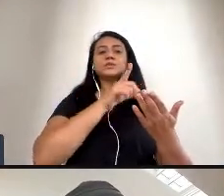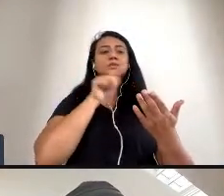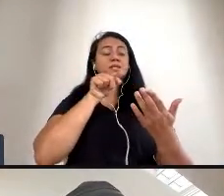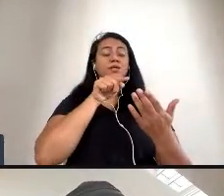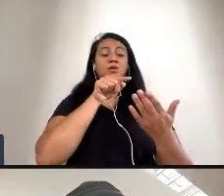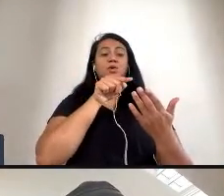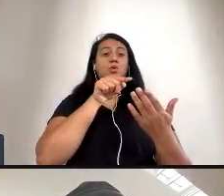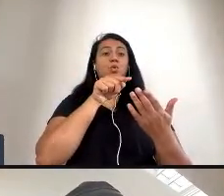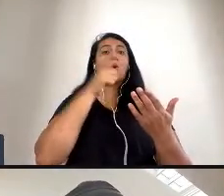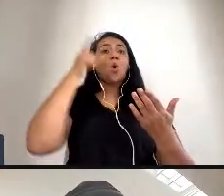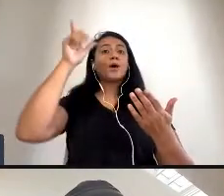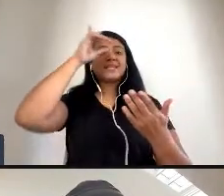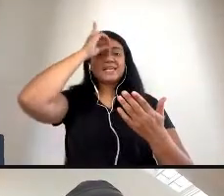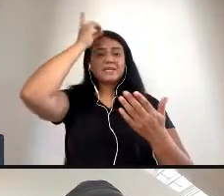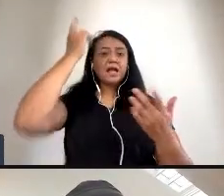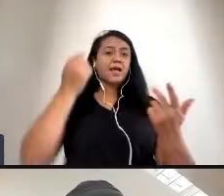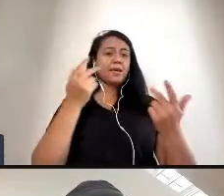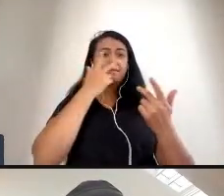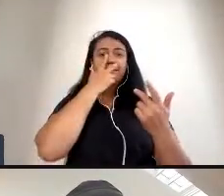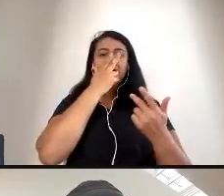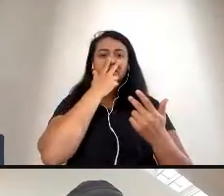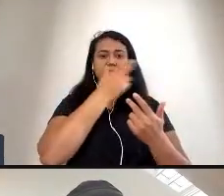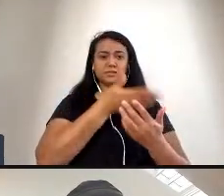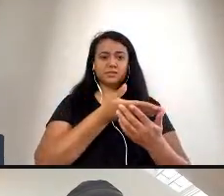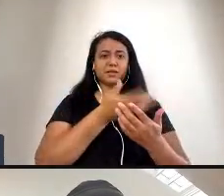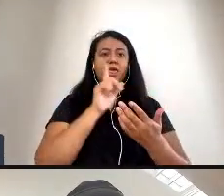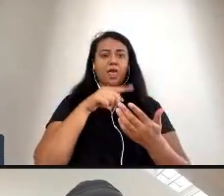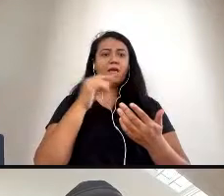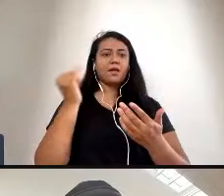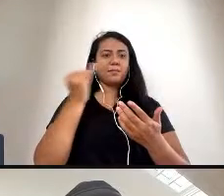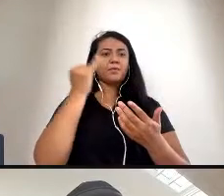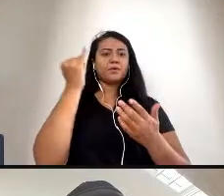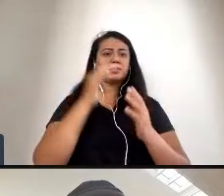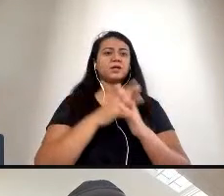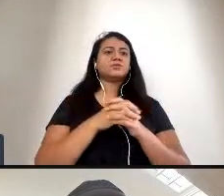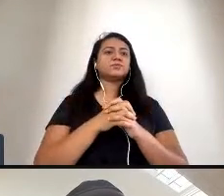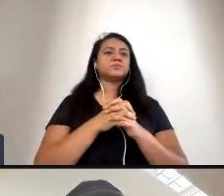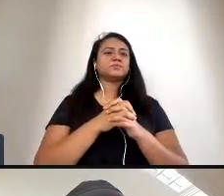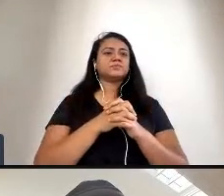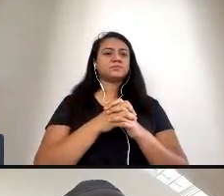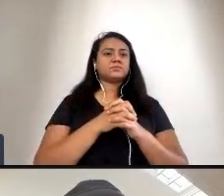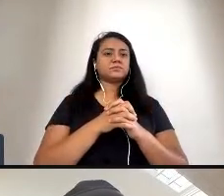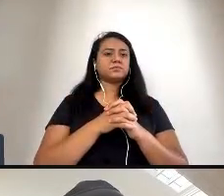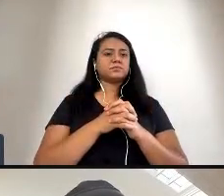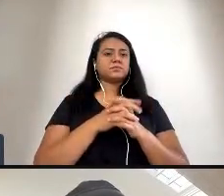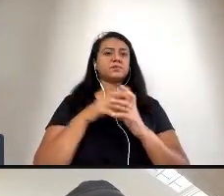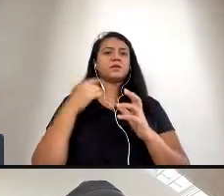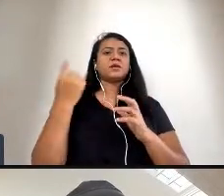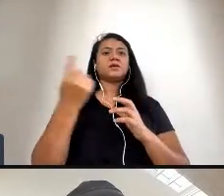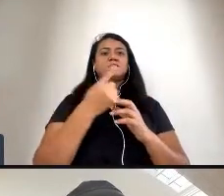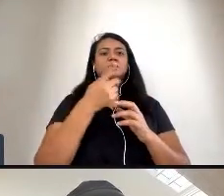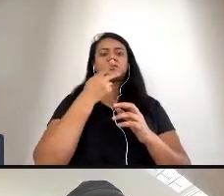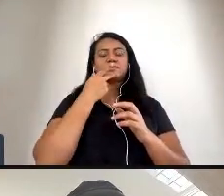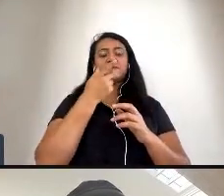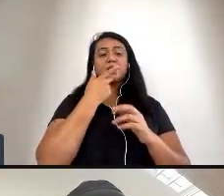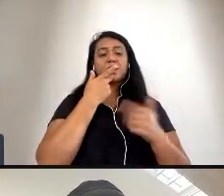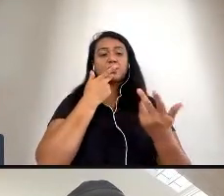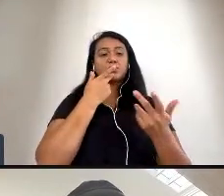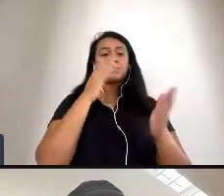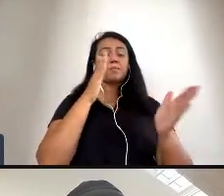ninguém o negócio é importante e nós estamos falando do momento e aí eu estou lembrando aqui da